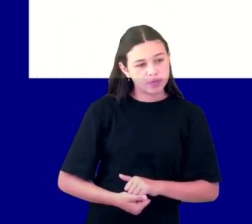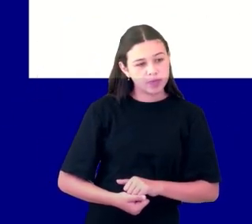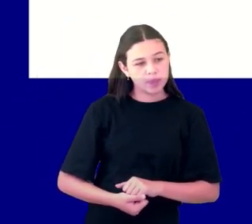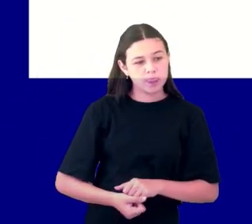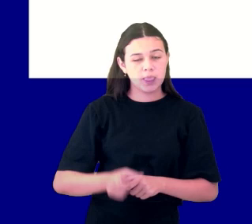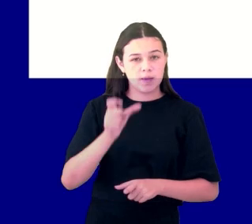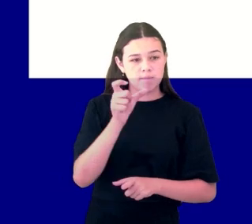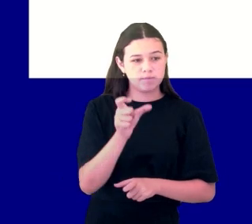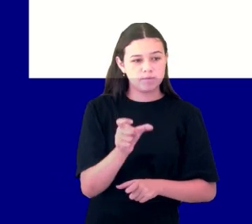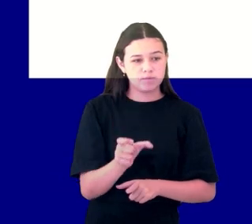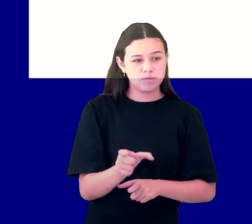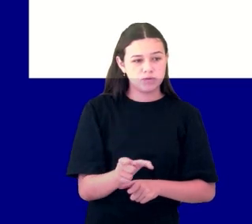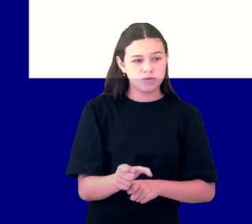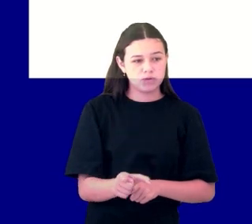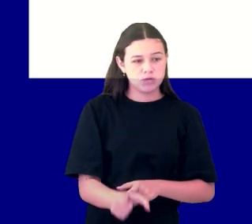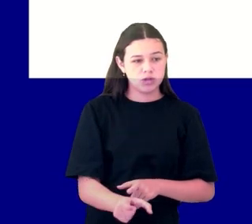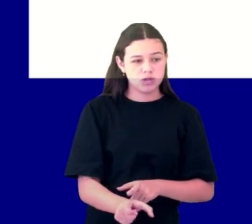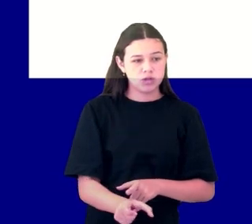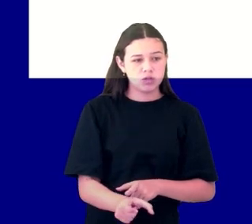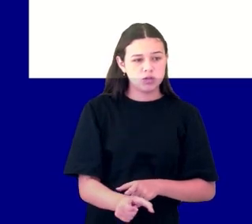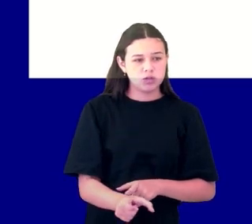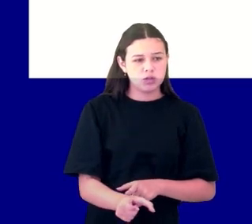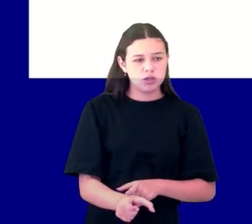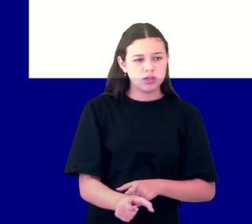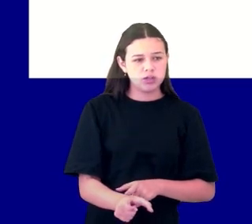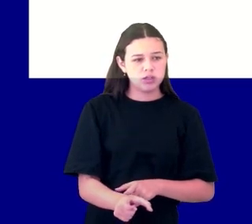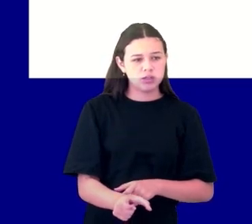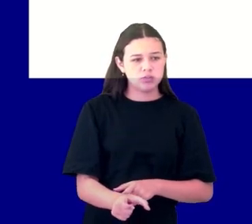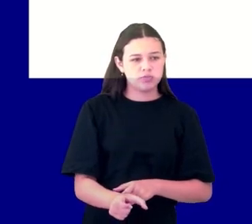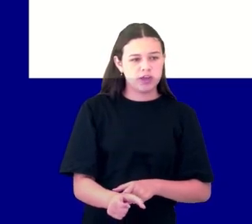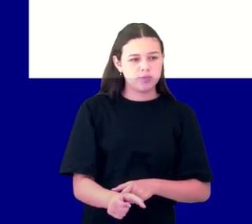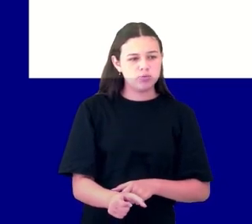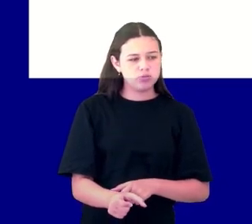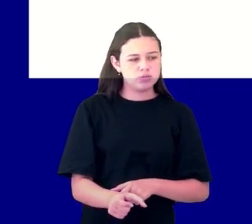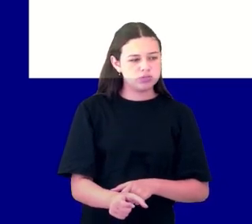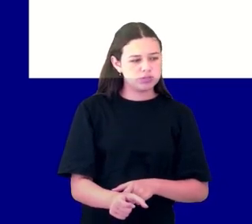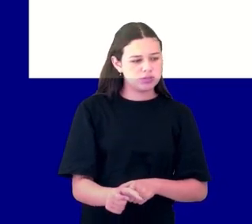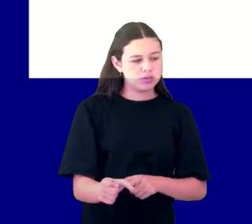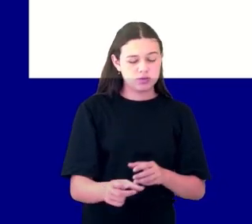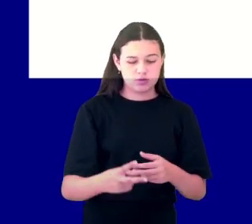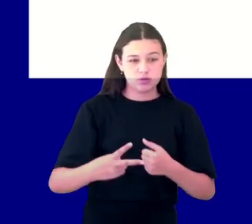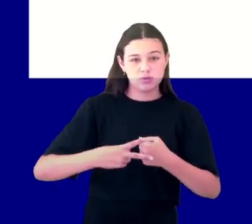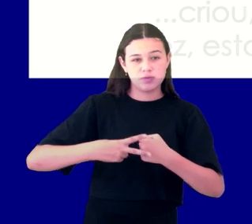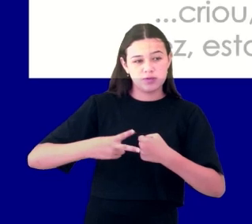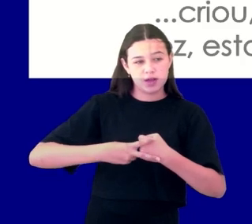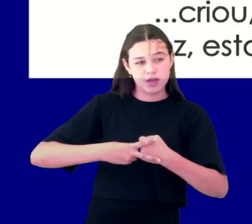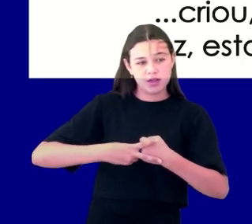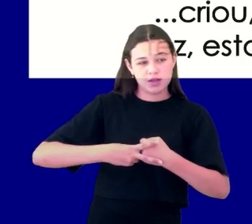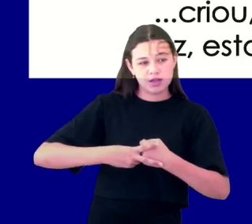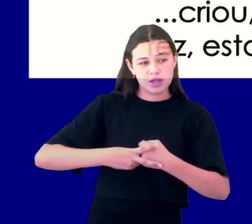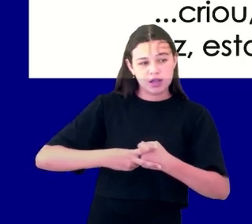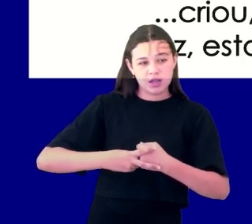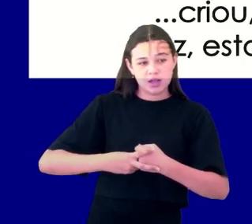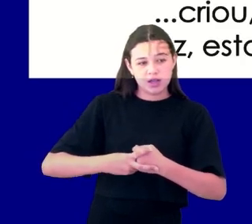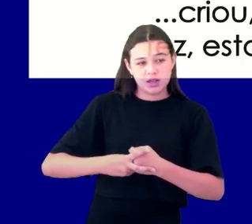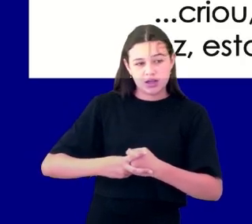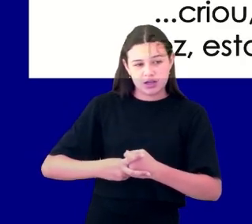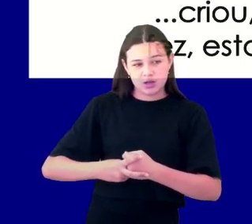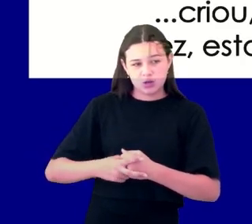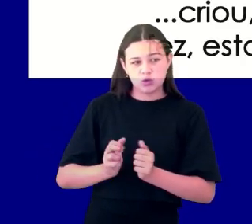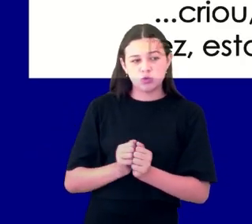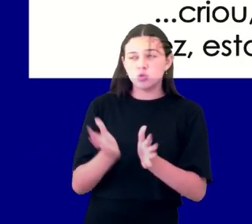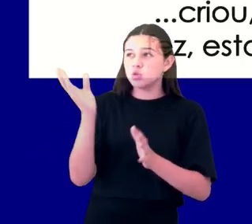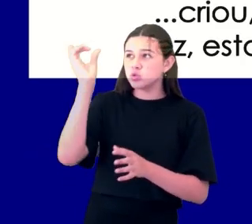utiliza, todos os verbos, estão ligados ao próprio Deus. A Bíblia diz que ele criou, formou, fez,